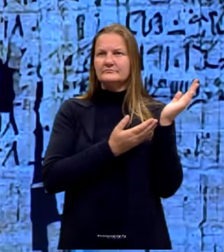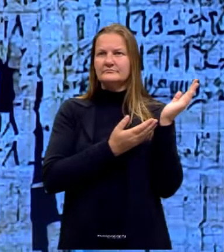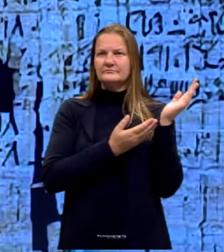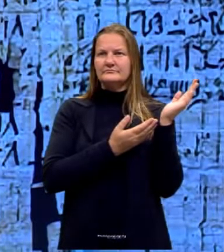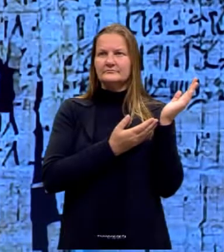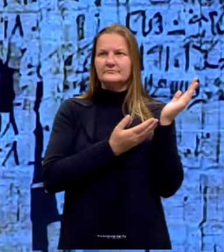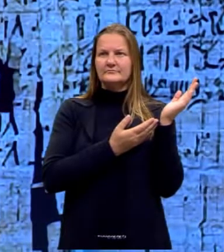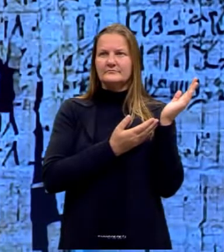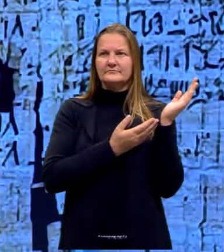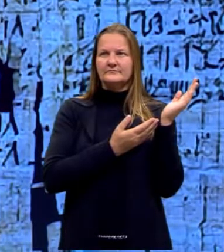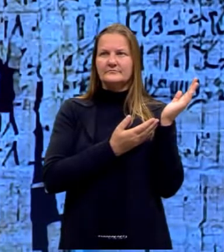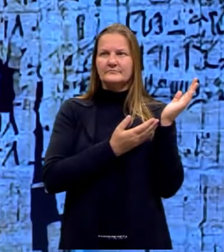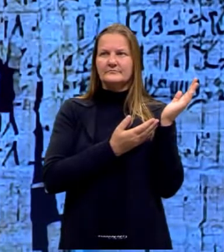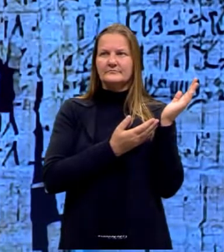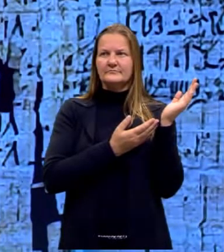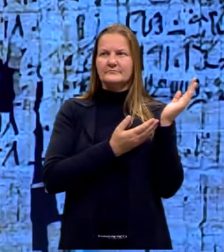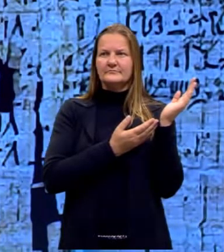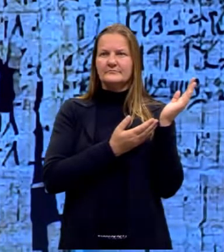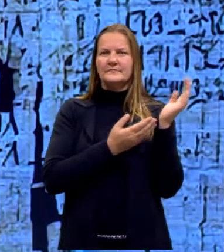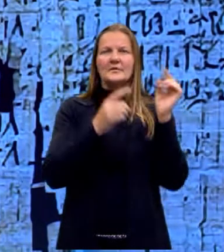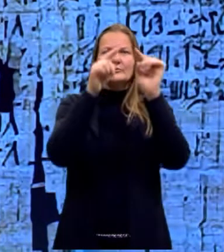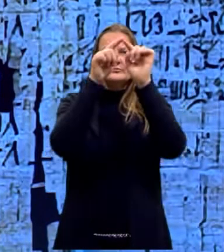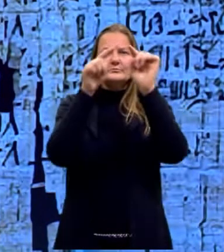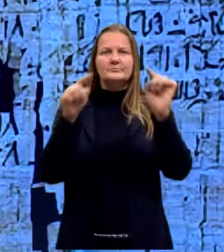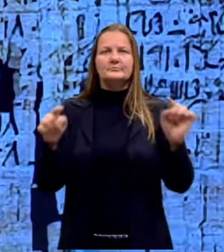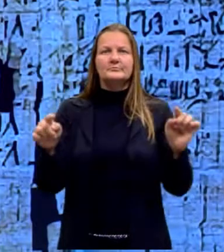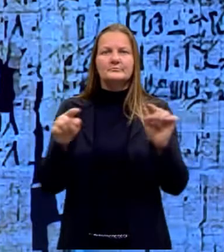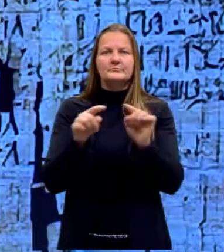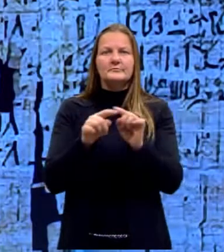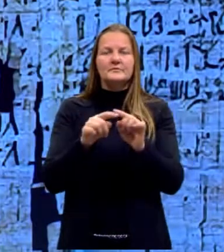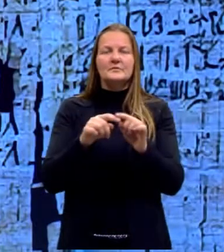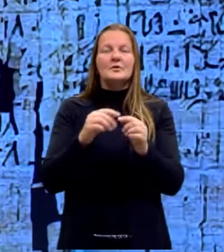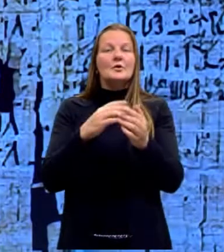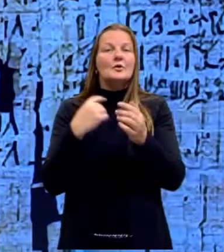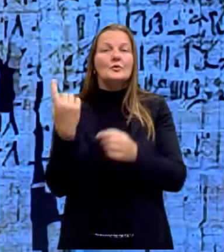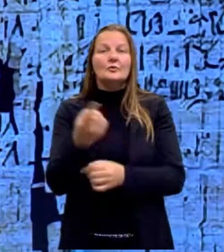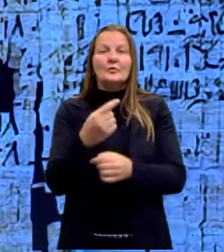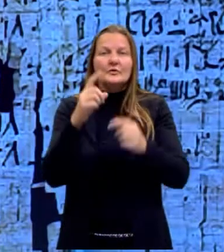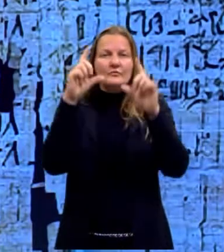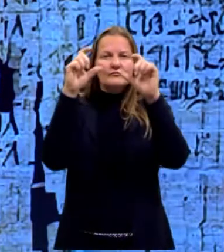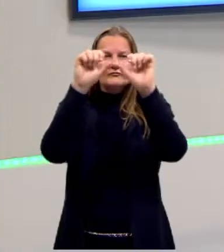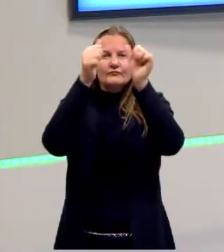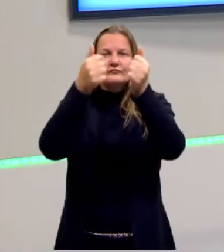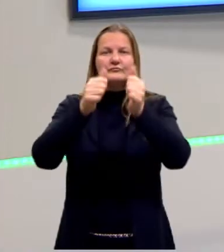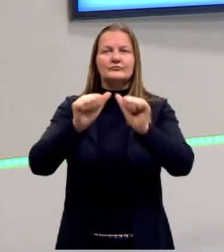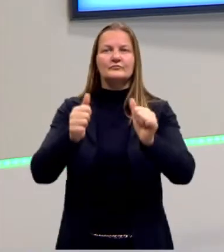triângulos, conforme nós podemos observar, então, nas nossas figuras.